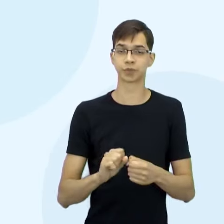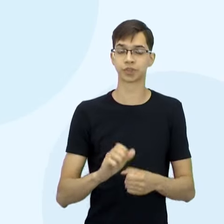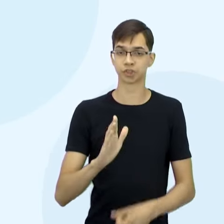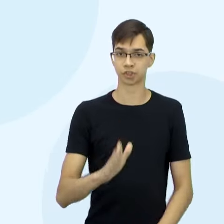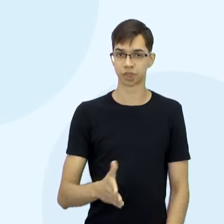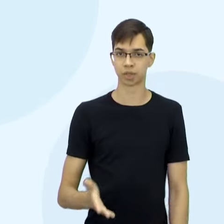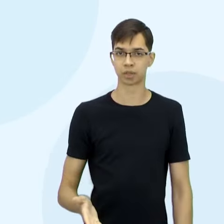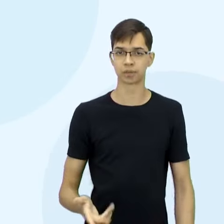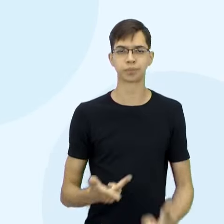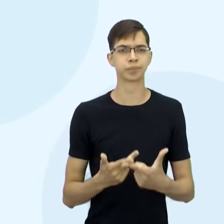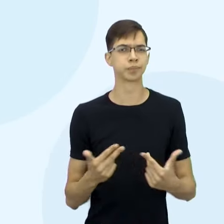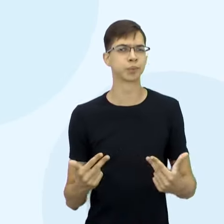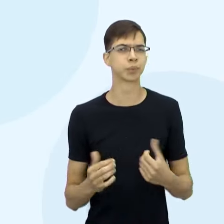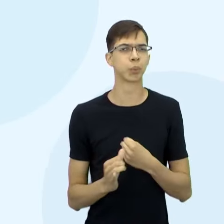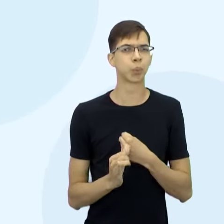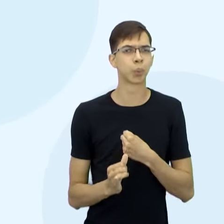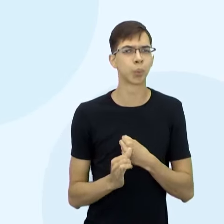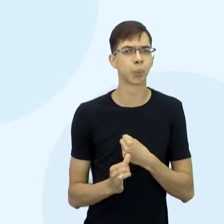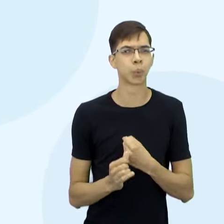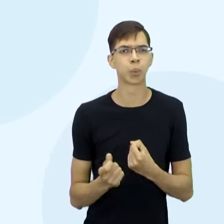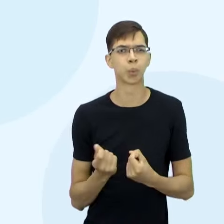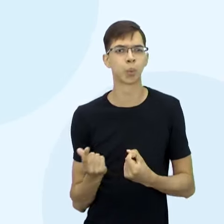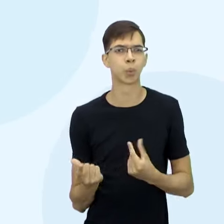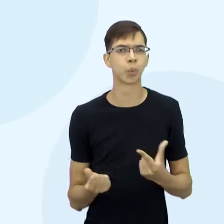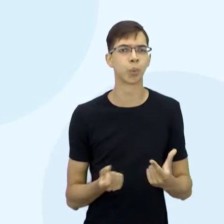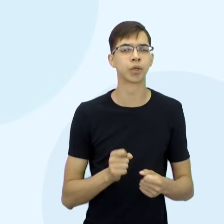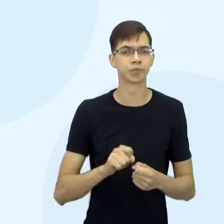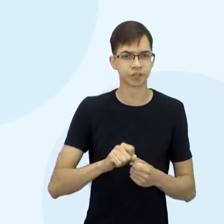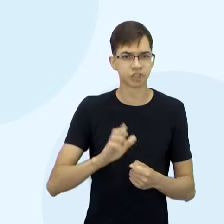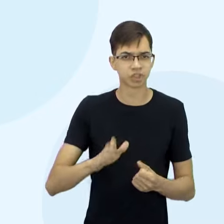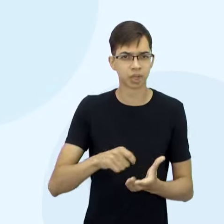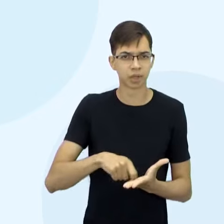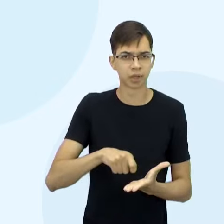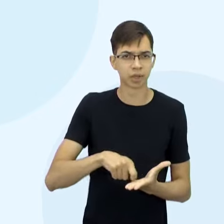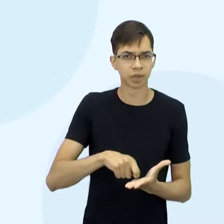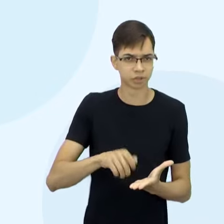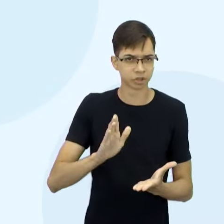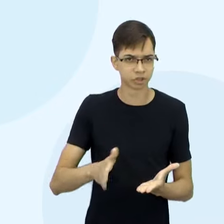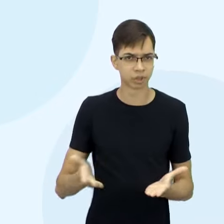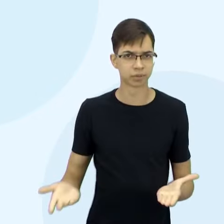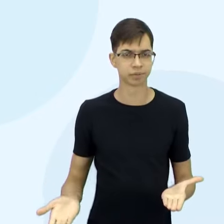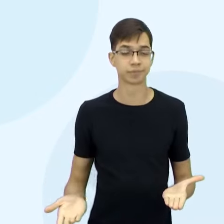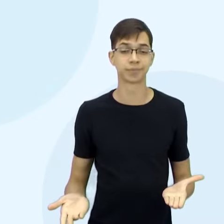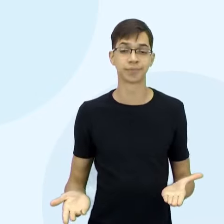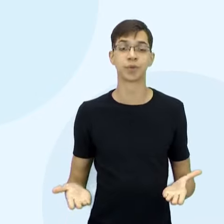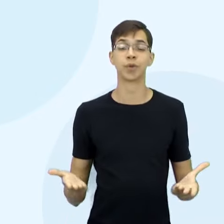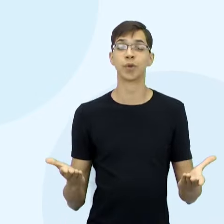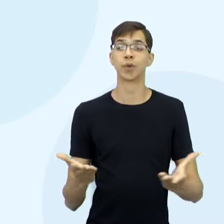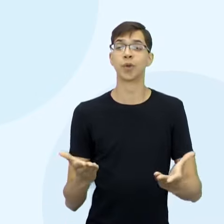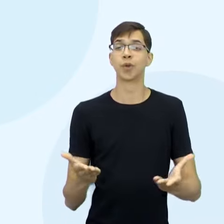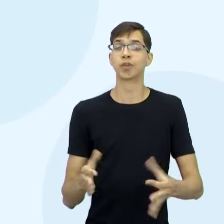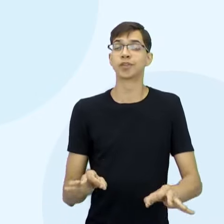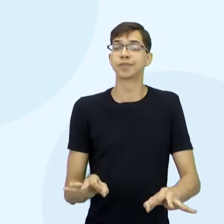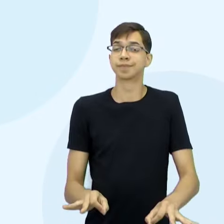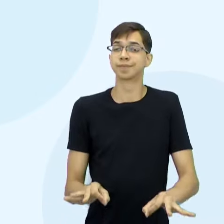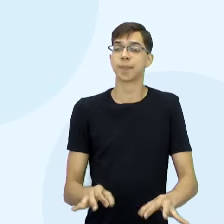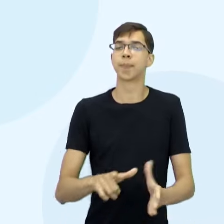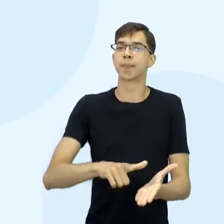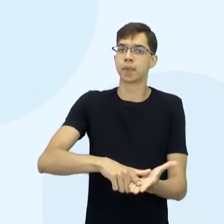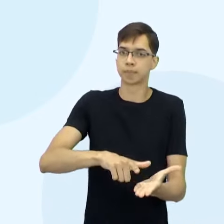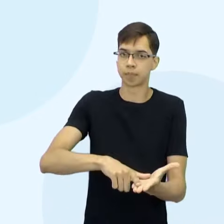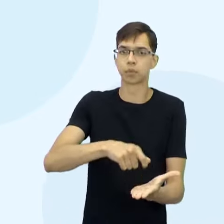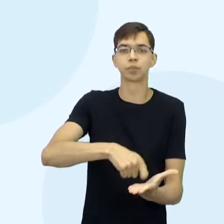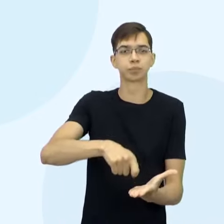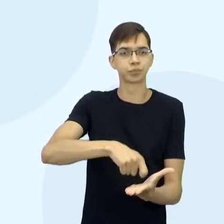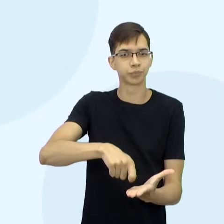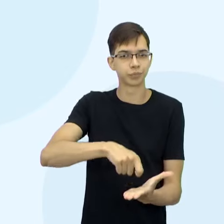alguma crônica? Naquele dia que eu te perguntei, que eu vim falar da crônica. tá. Legal. Então, hoje é mesmo pôr ali no papel, pegar